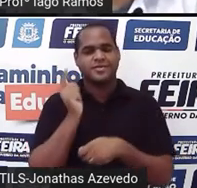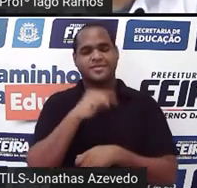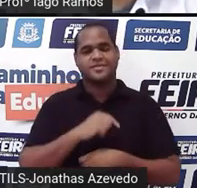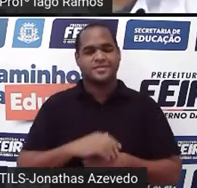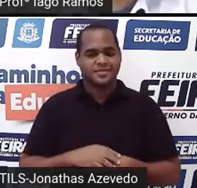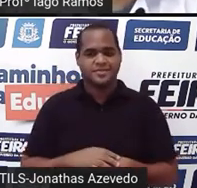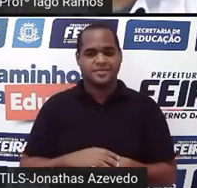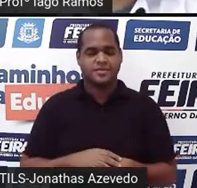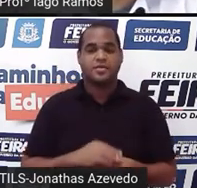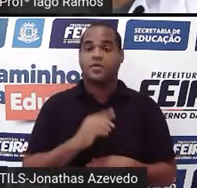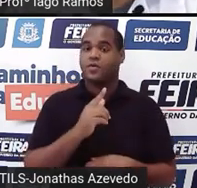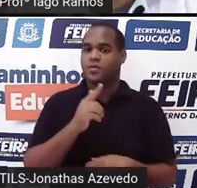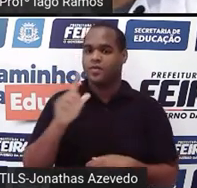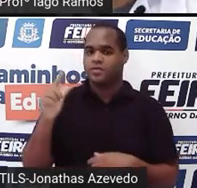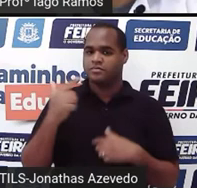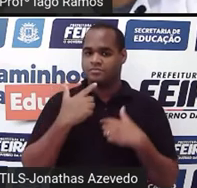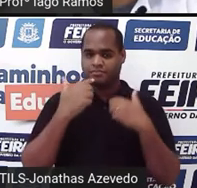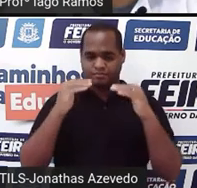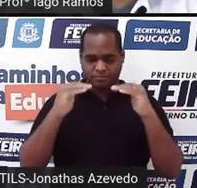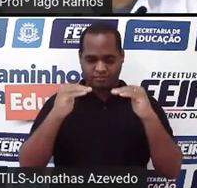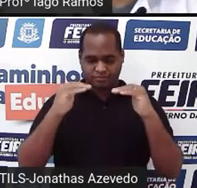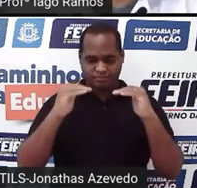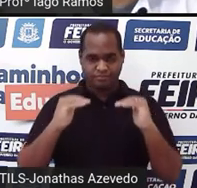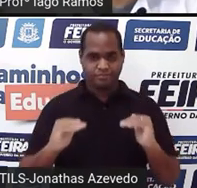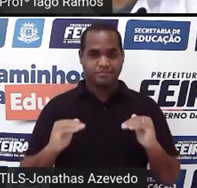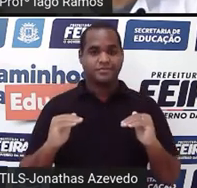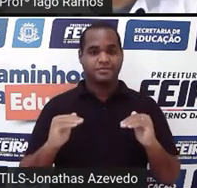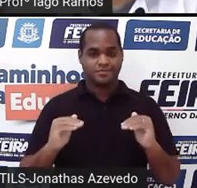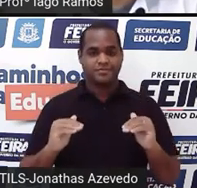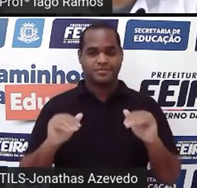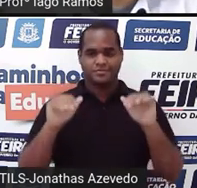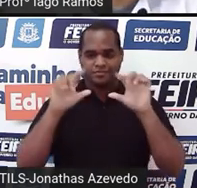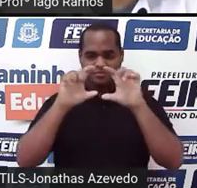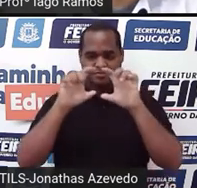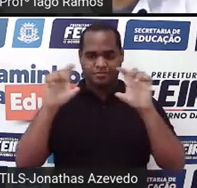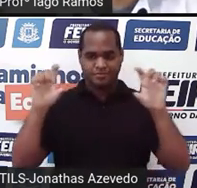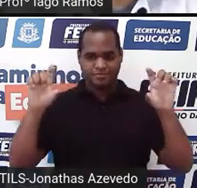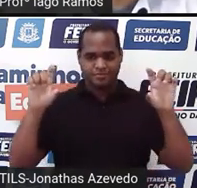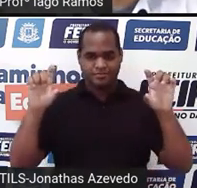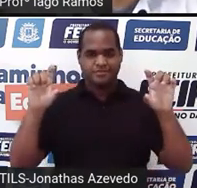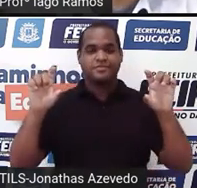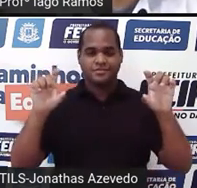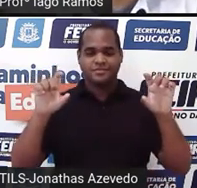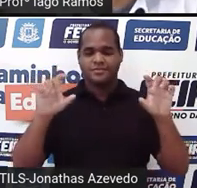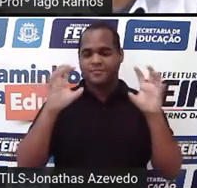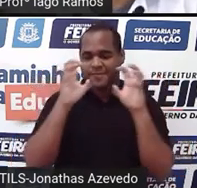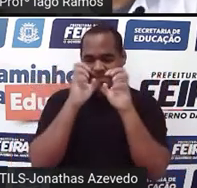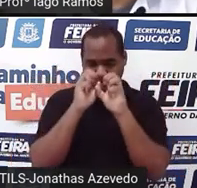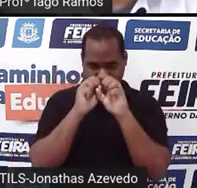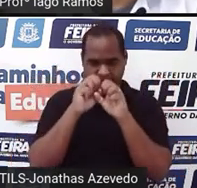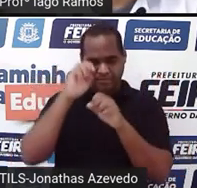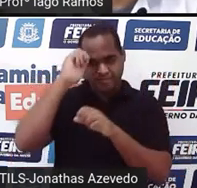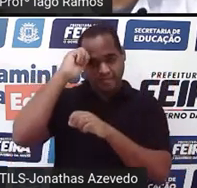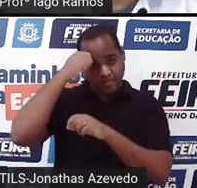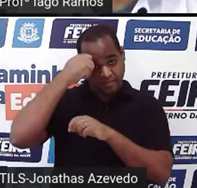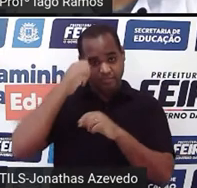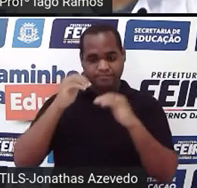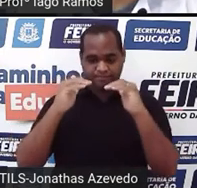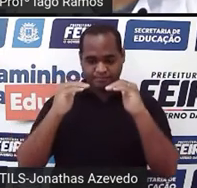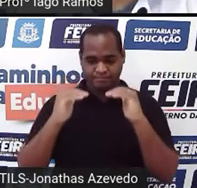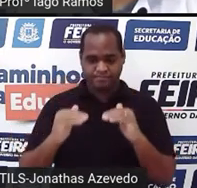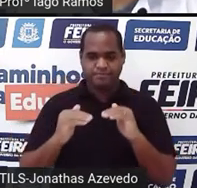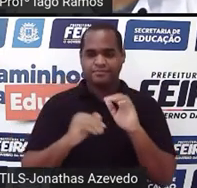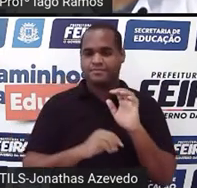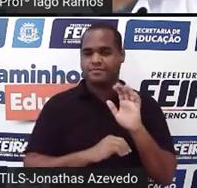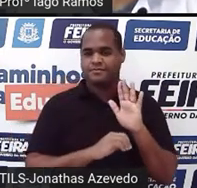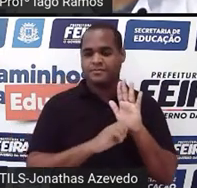tem um outro comentário abaixo aí, né, da manchete da notícia, dizendo, edição de 2020